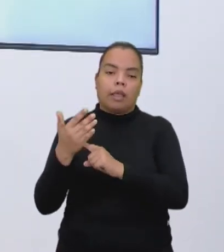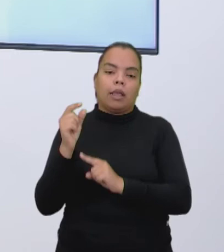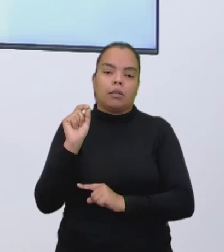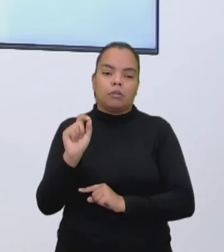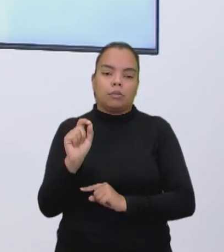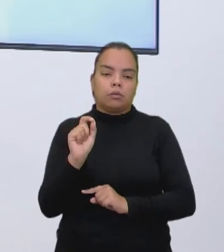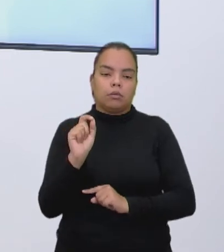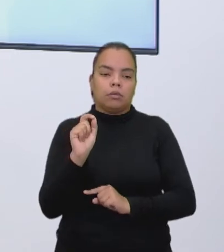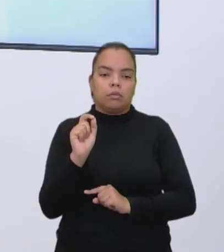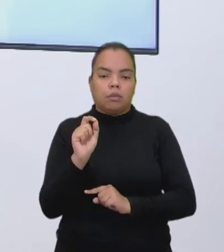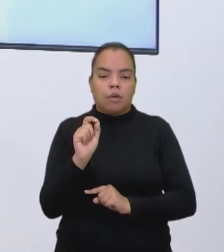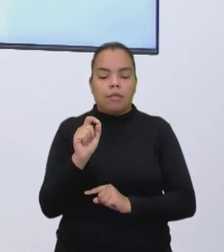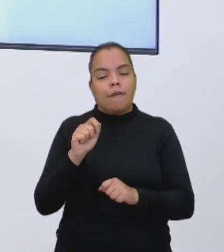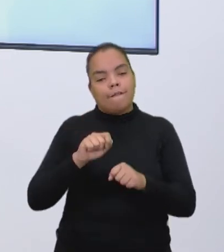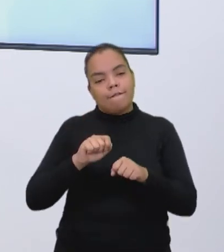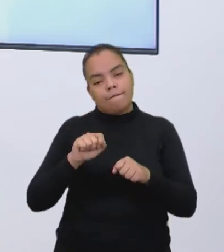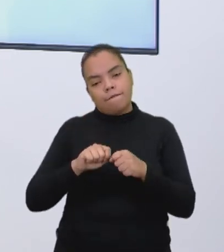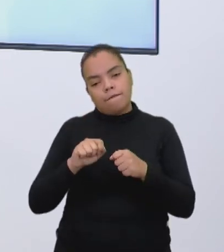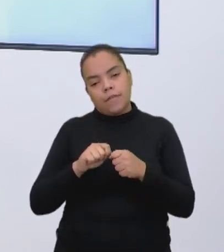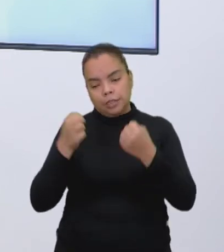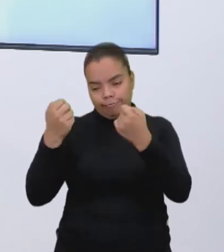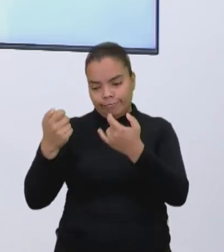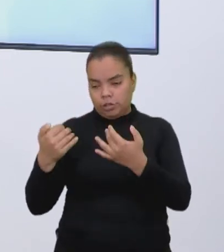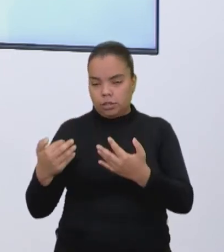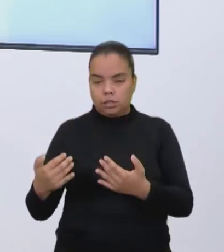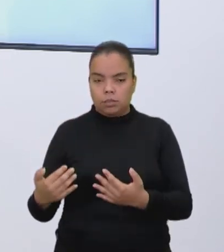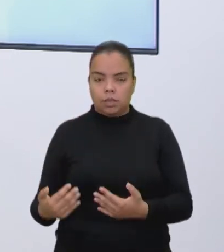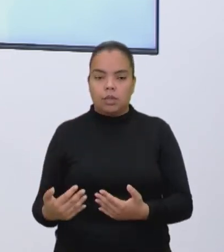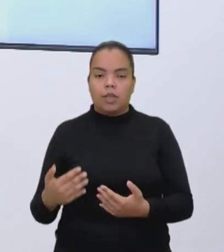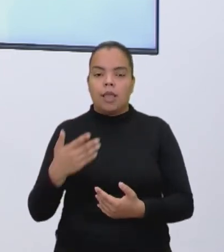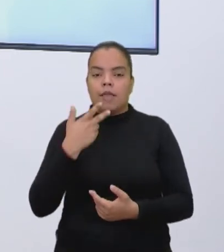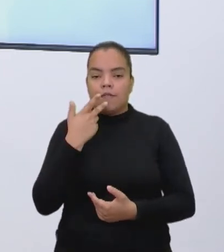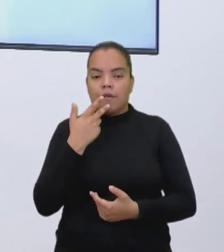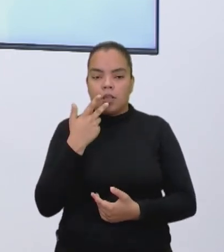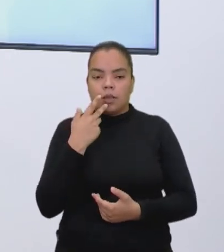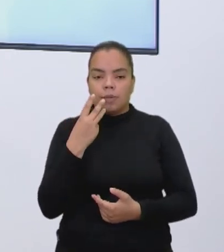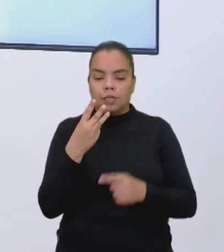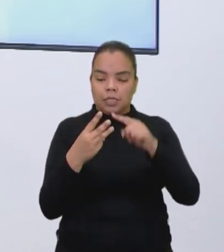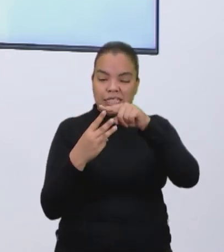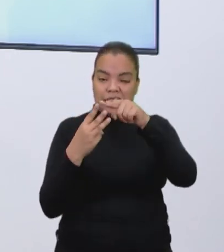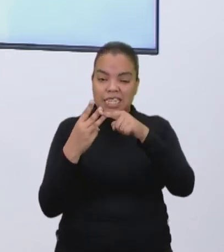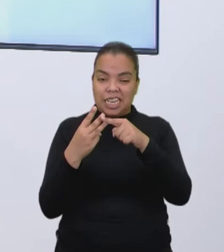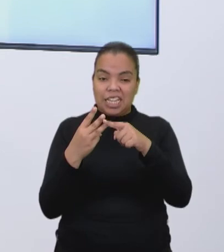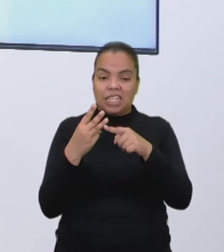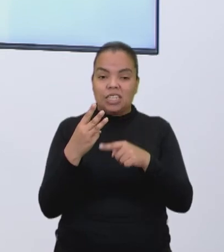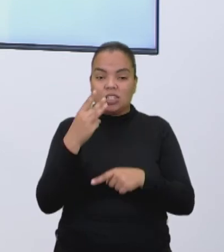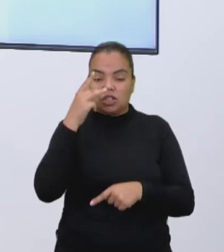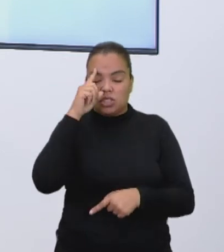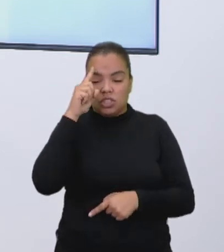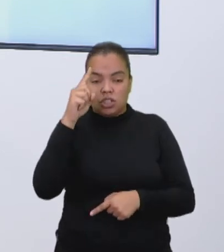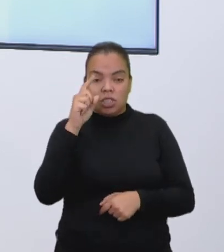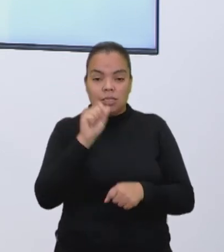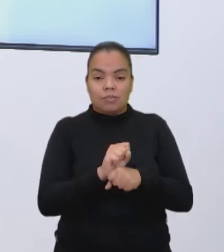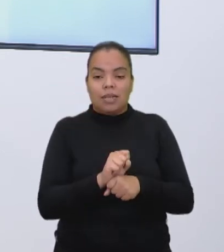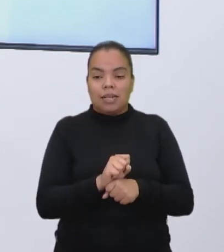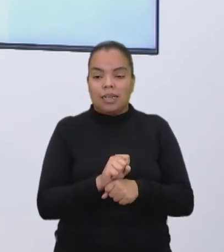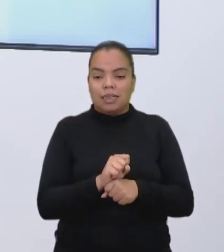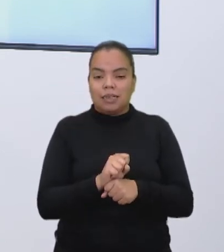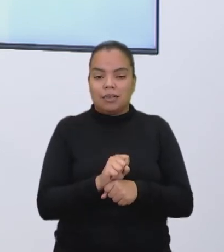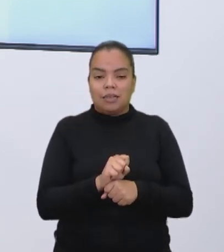fez o orçamento e disse que precisa ficar com a máquina 3 dias parada pra ele fazer o conserto.